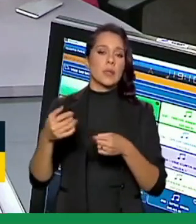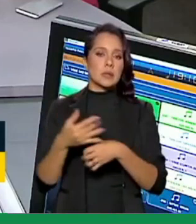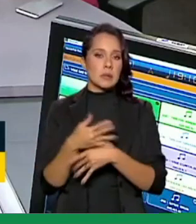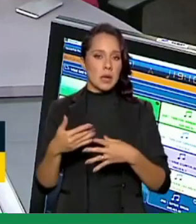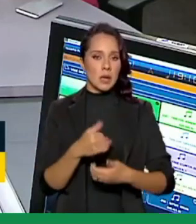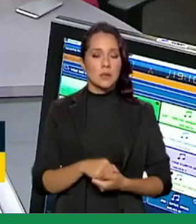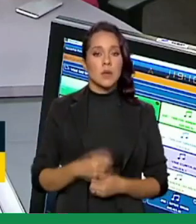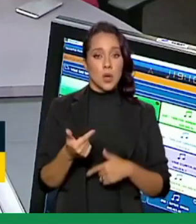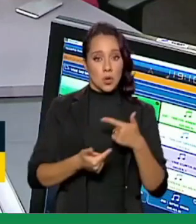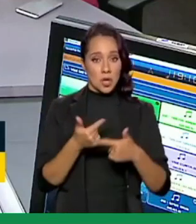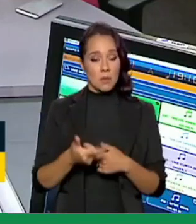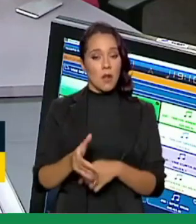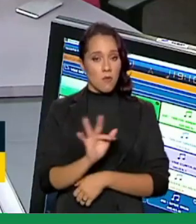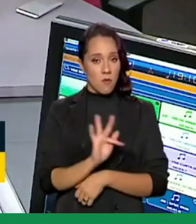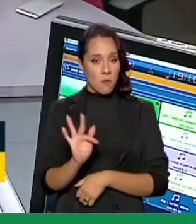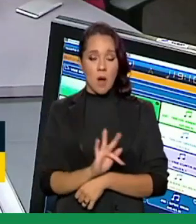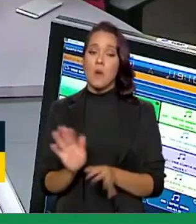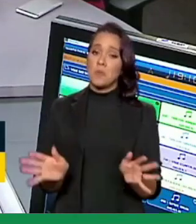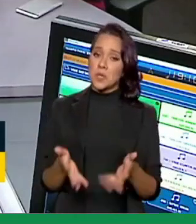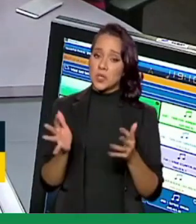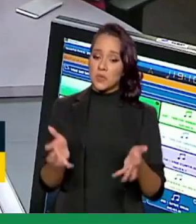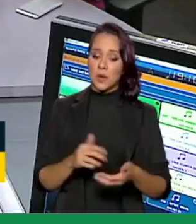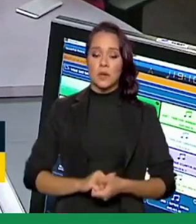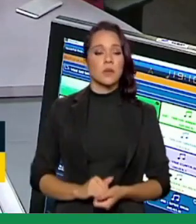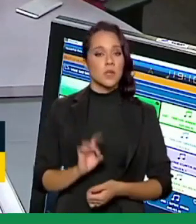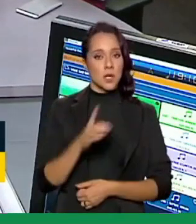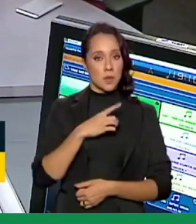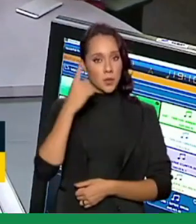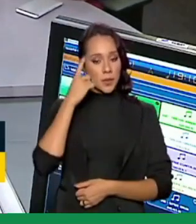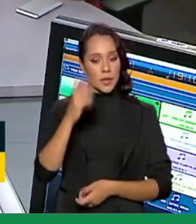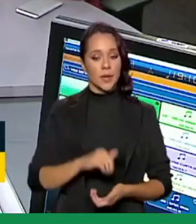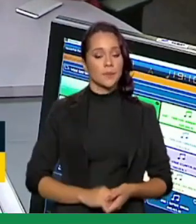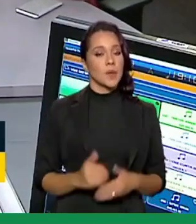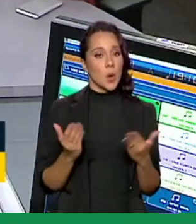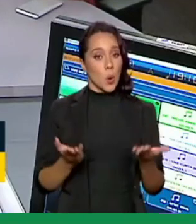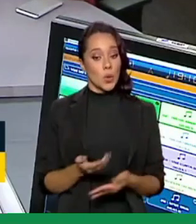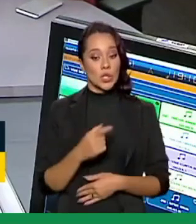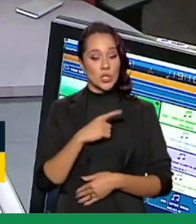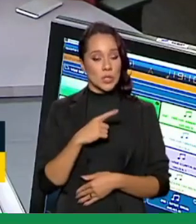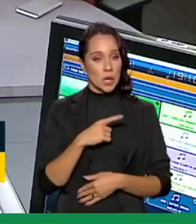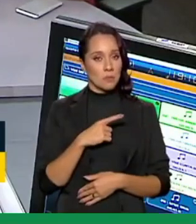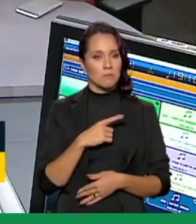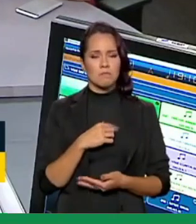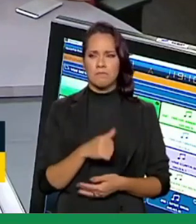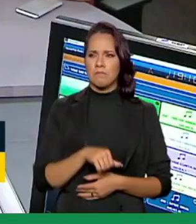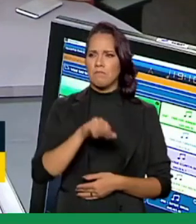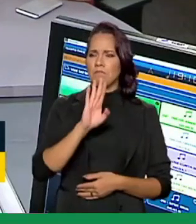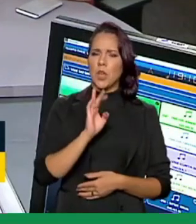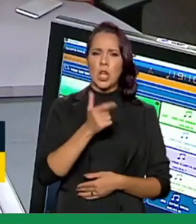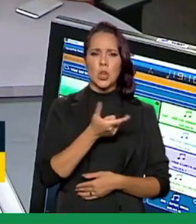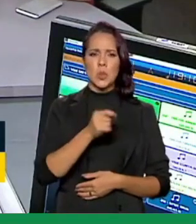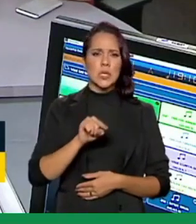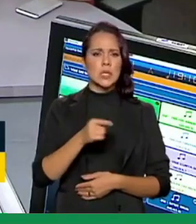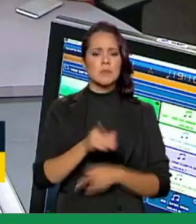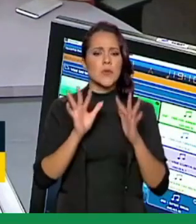onde o trabalho formal é incentivado. Tenho ideia, Mariana? Hoje nós temos mais de 200 mil